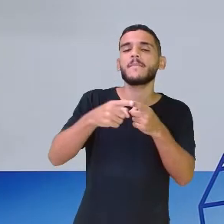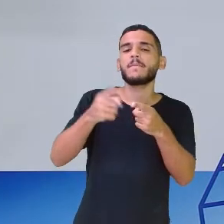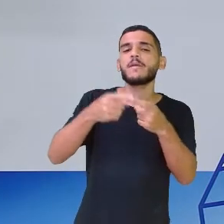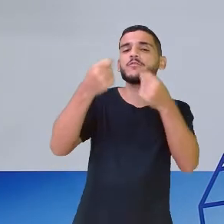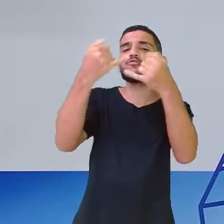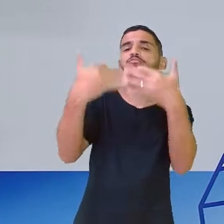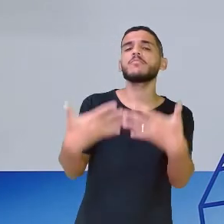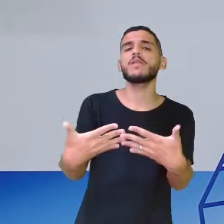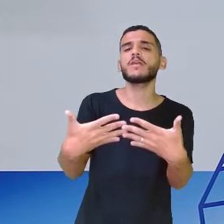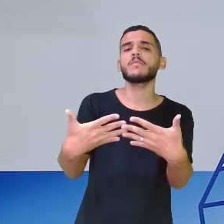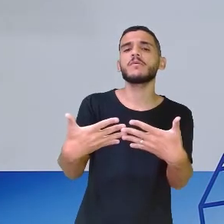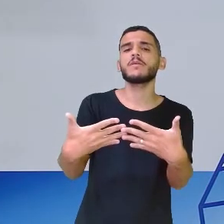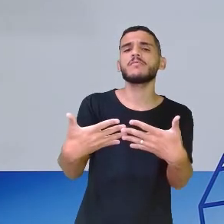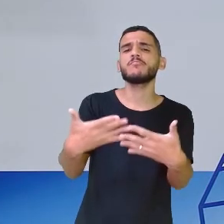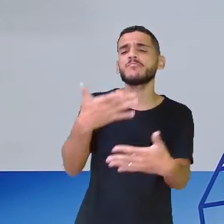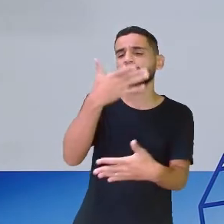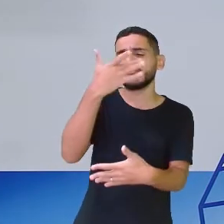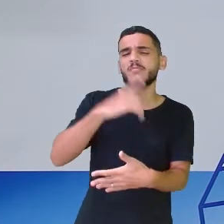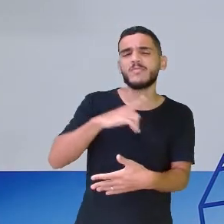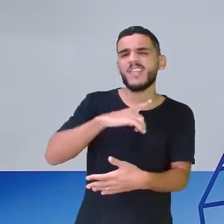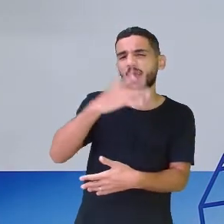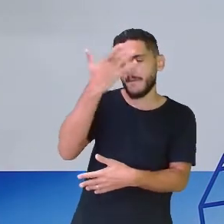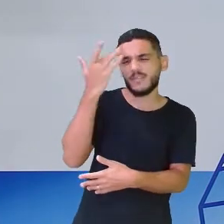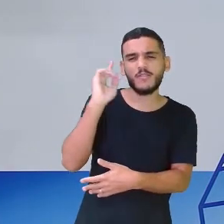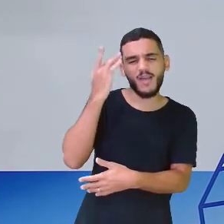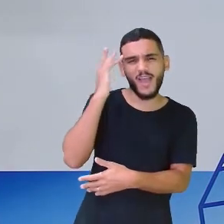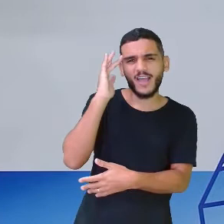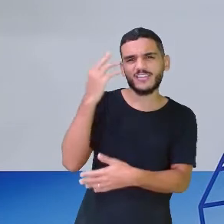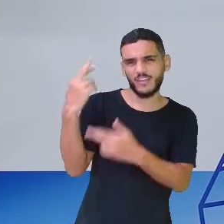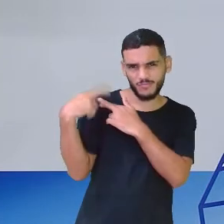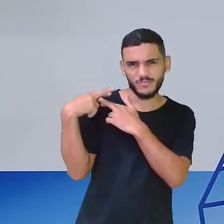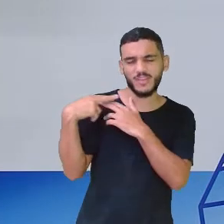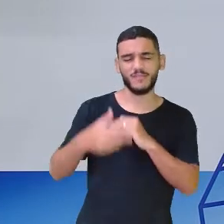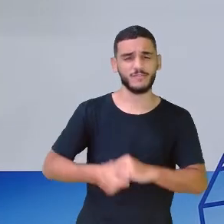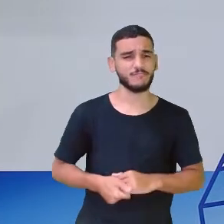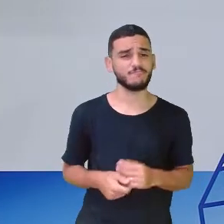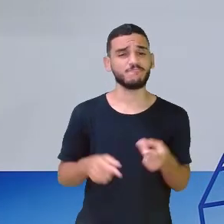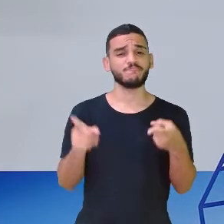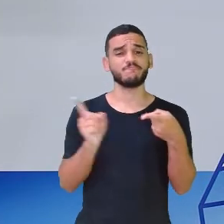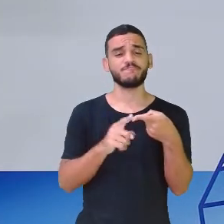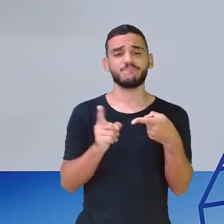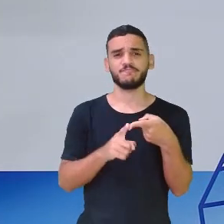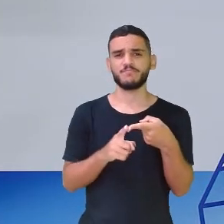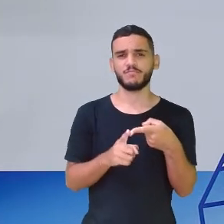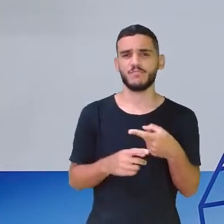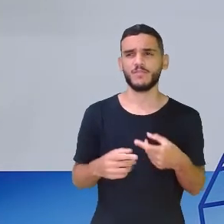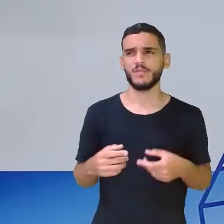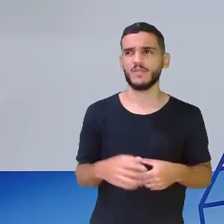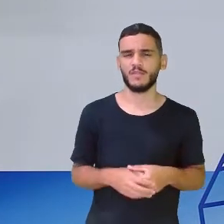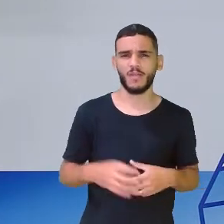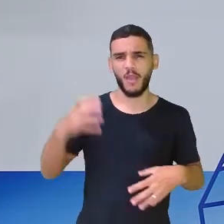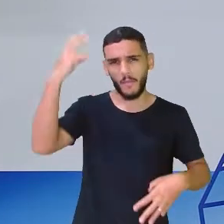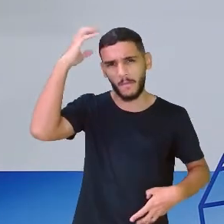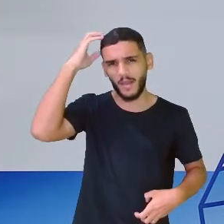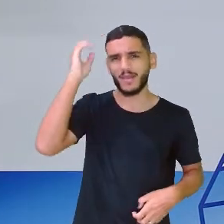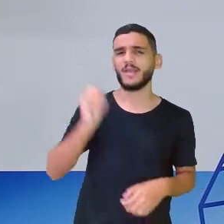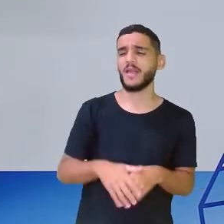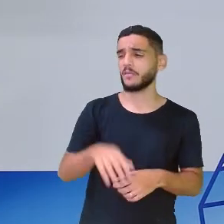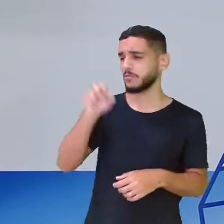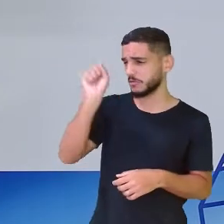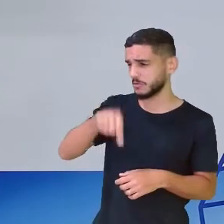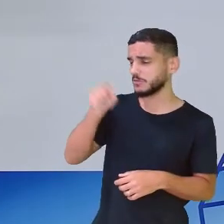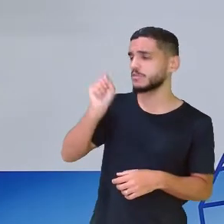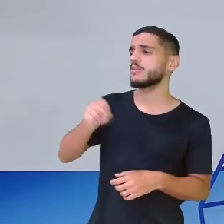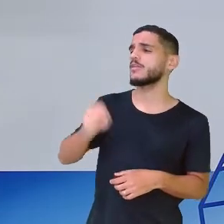diga-me, há um suspeito? Quem será que o macaco vai acusar? O macaco, dona coruja,